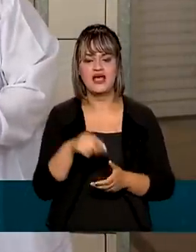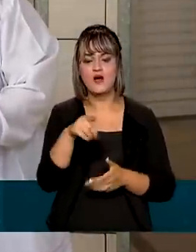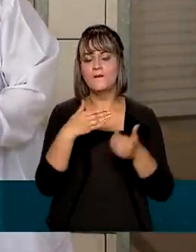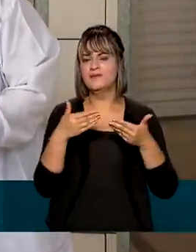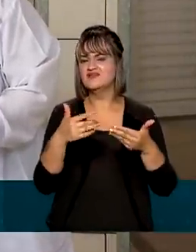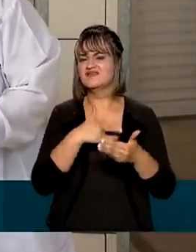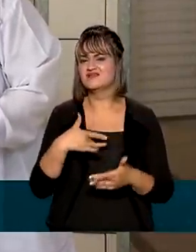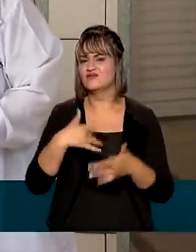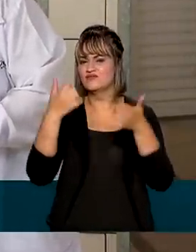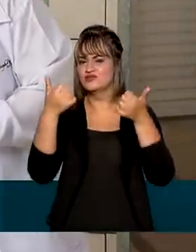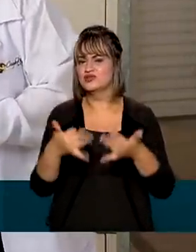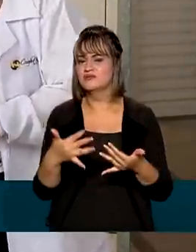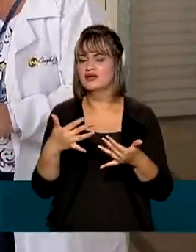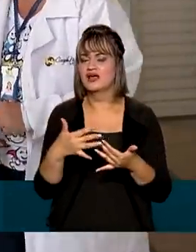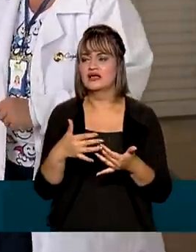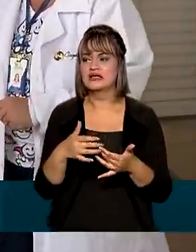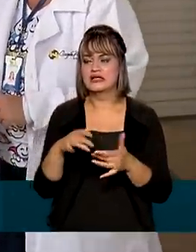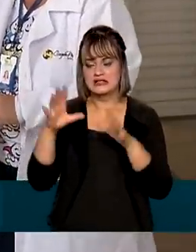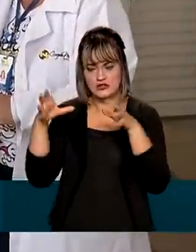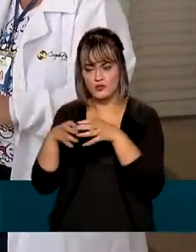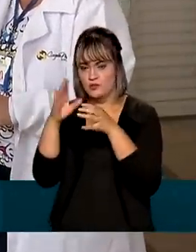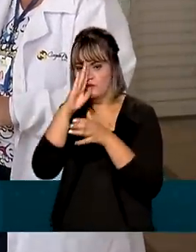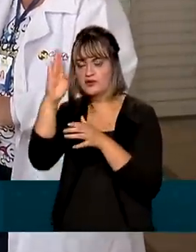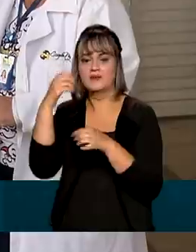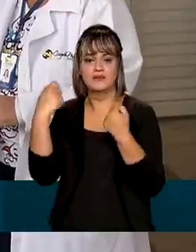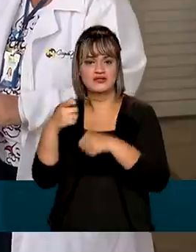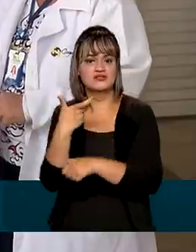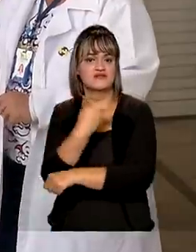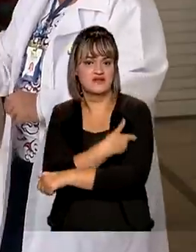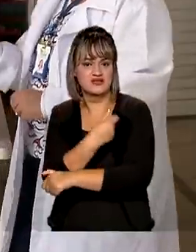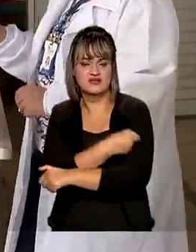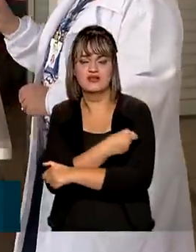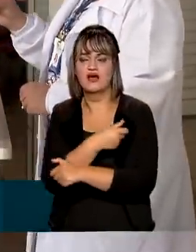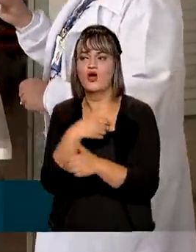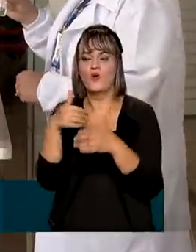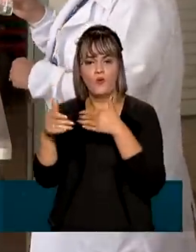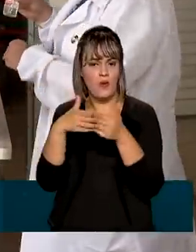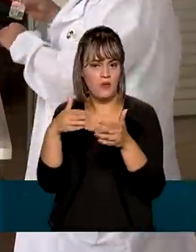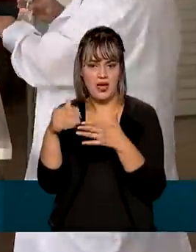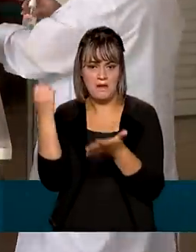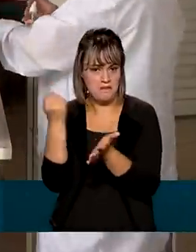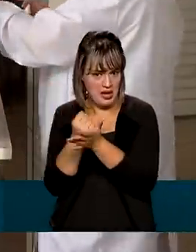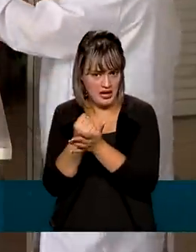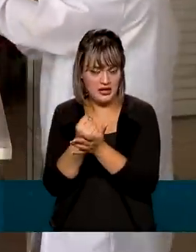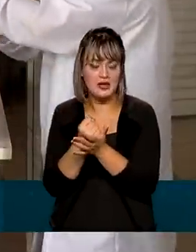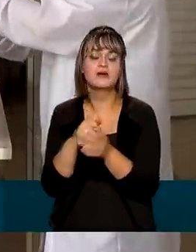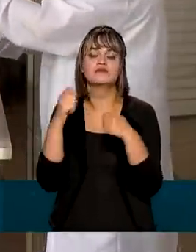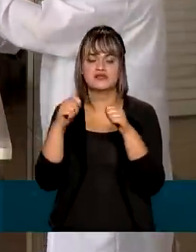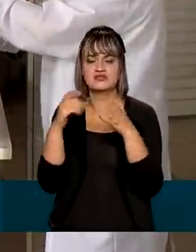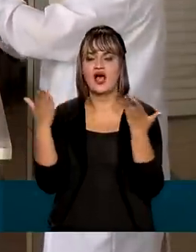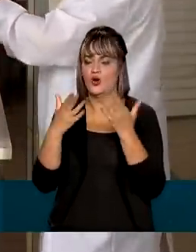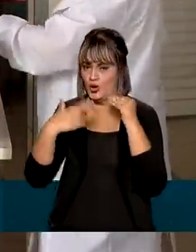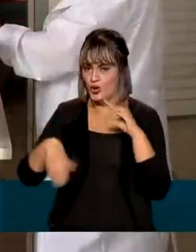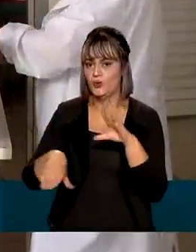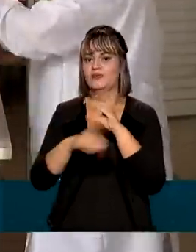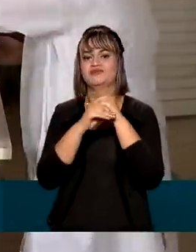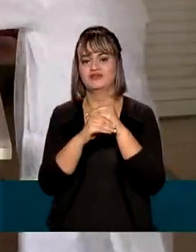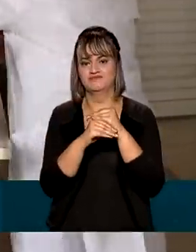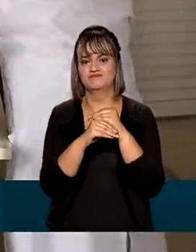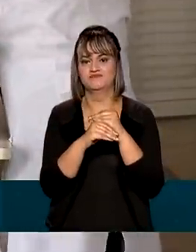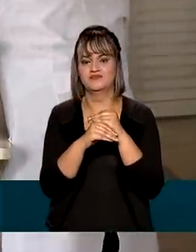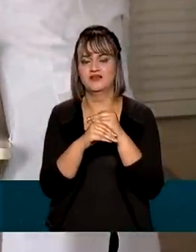reforço vale para pessoas desse grupo prioritário que tomaram qualquer vacina da campanha nacional contra a Covid-19.